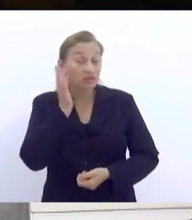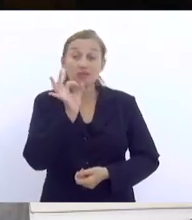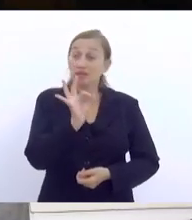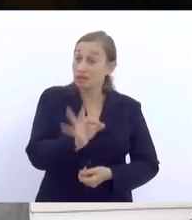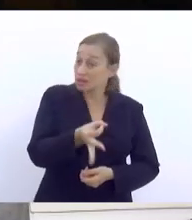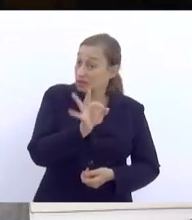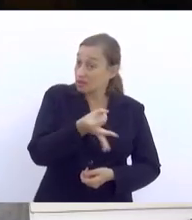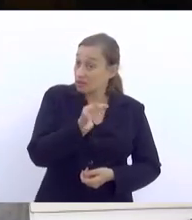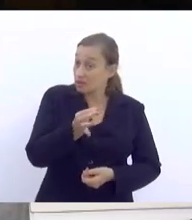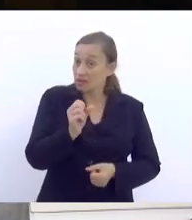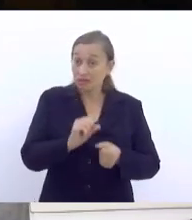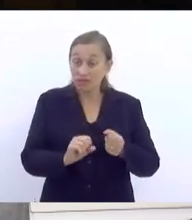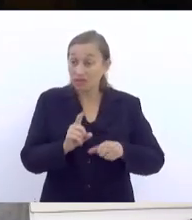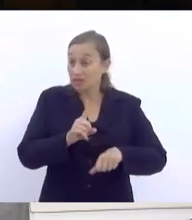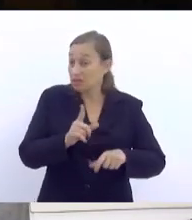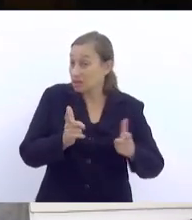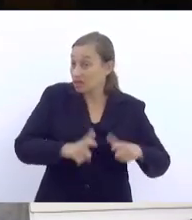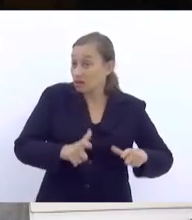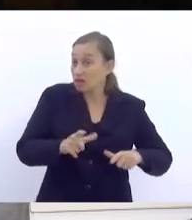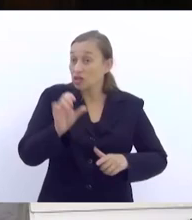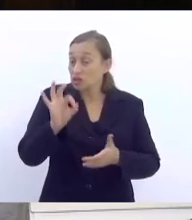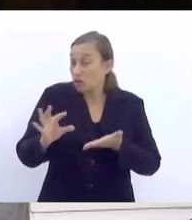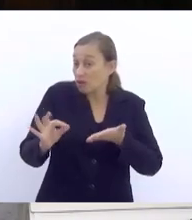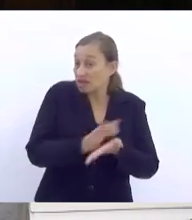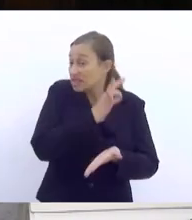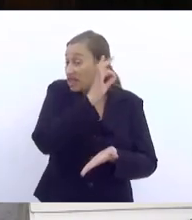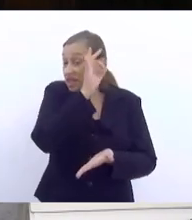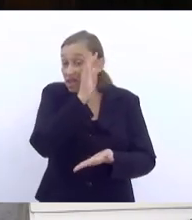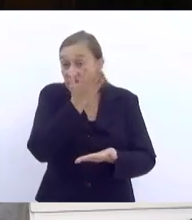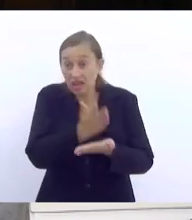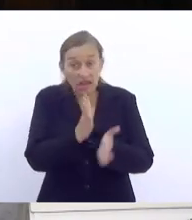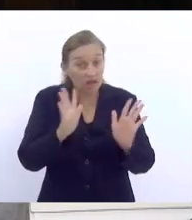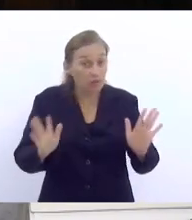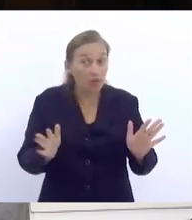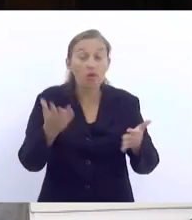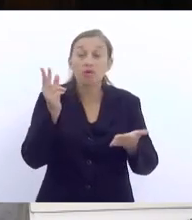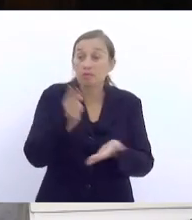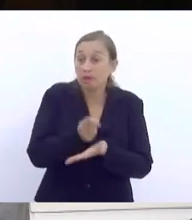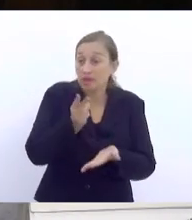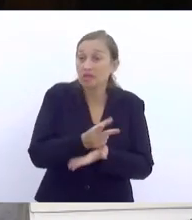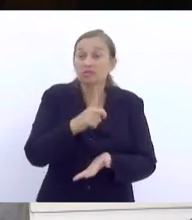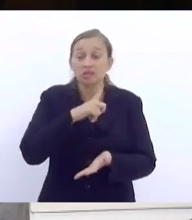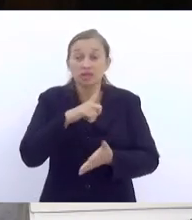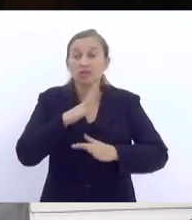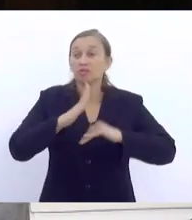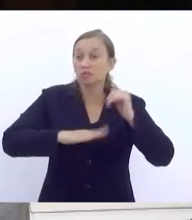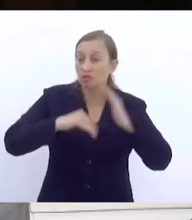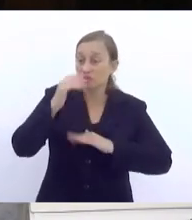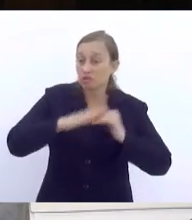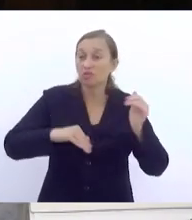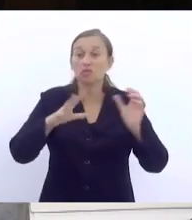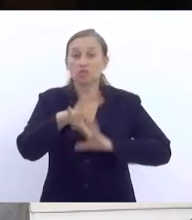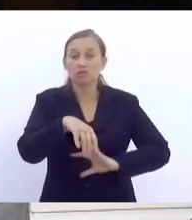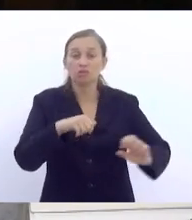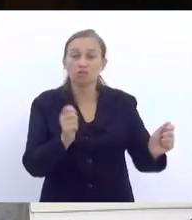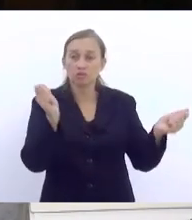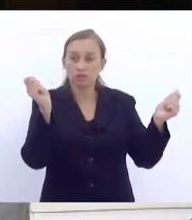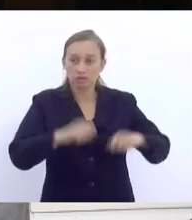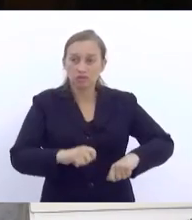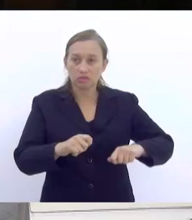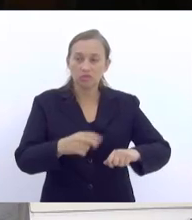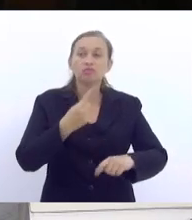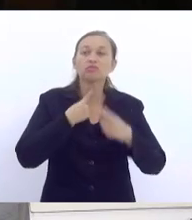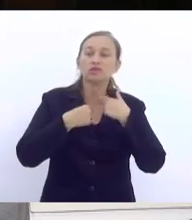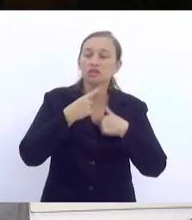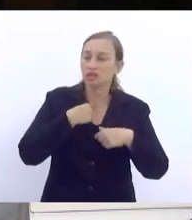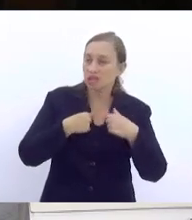de fato, o que dá para fazer naquele espaço é só assinar um papel mesmo, ainda que se tenha profissionais com competência e com boa vontade,